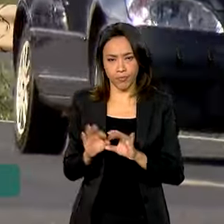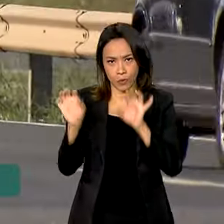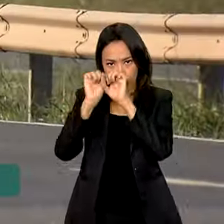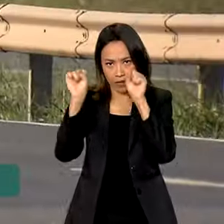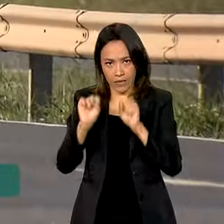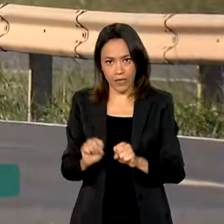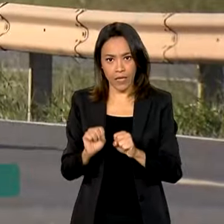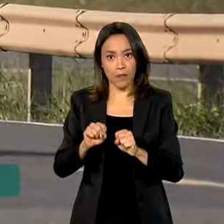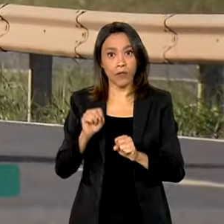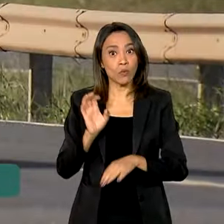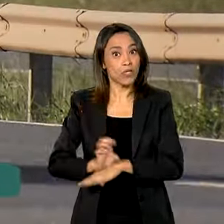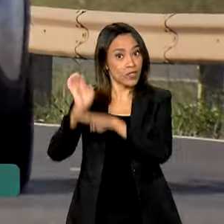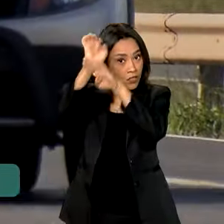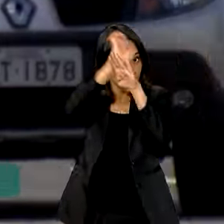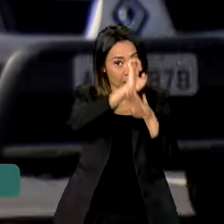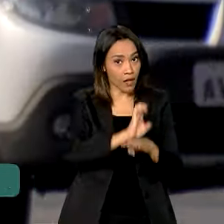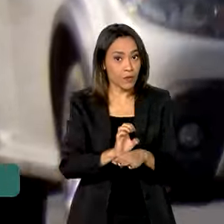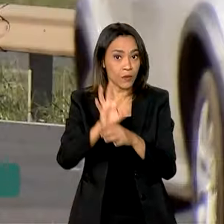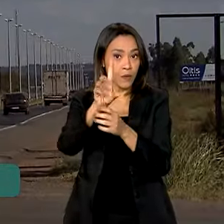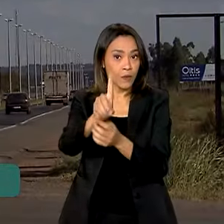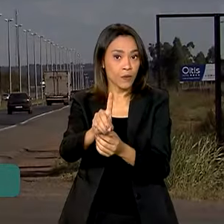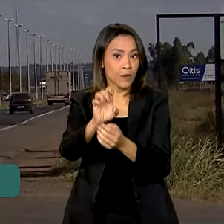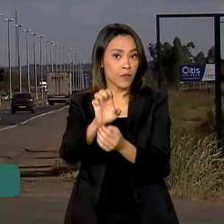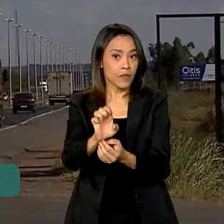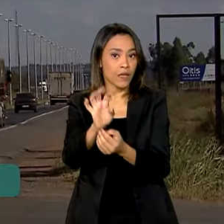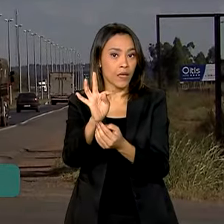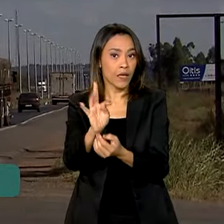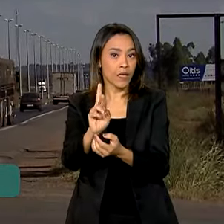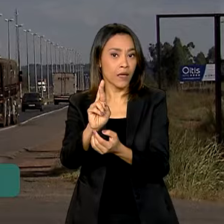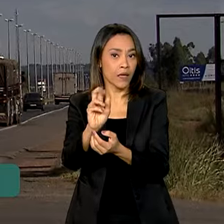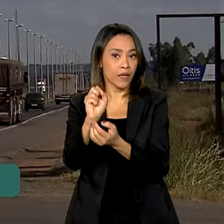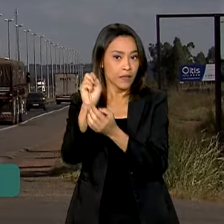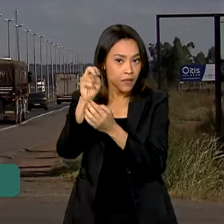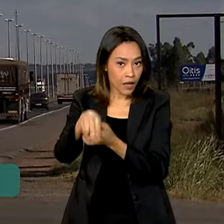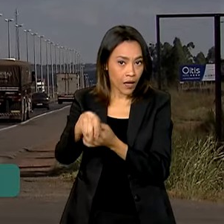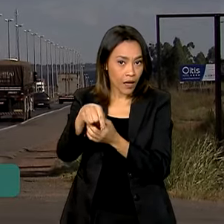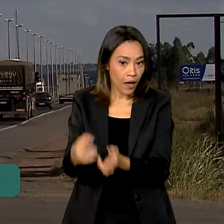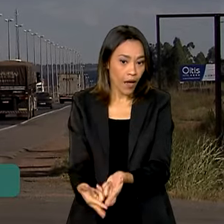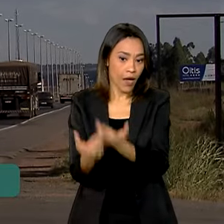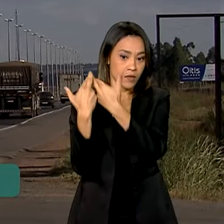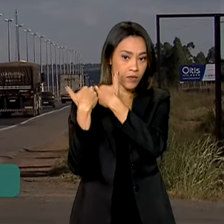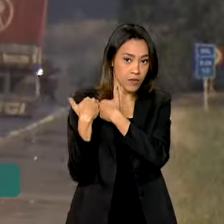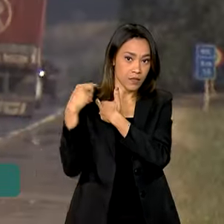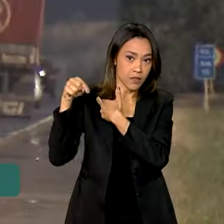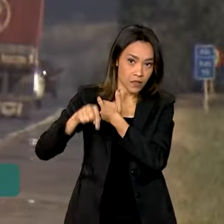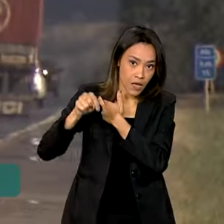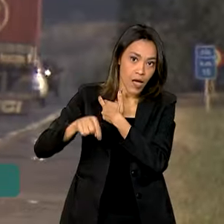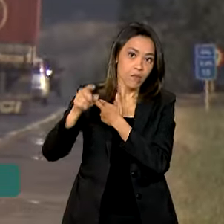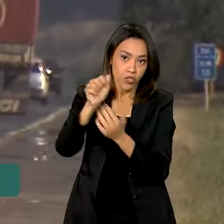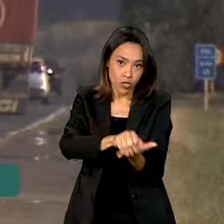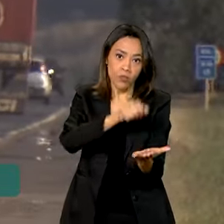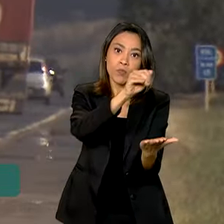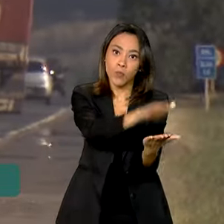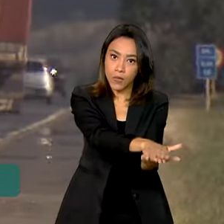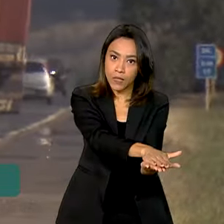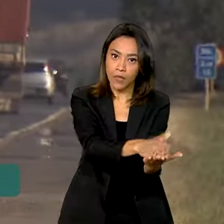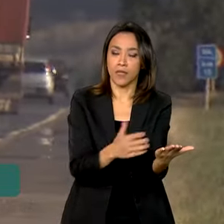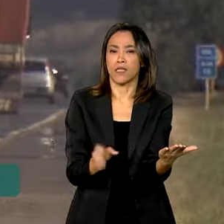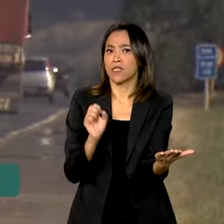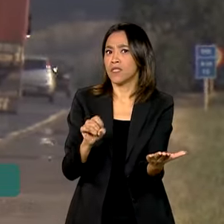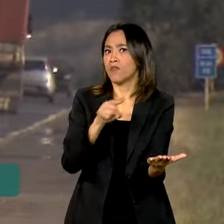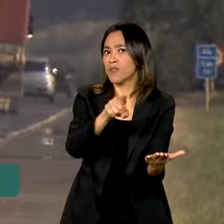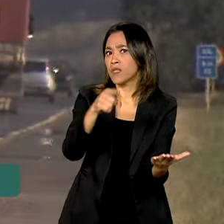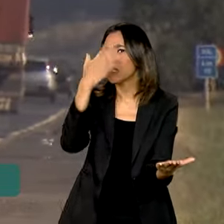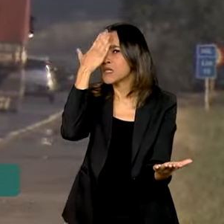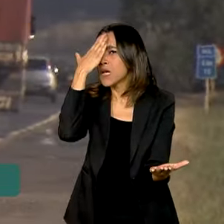DETRANS estaduais e do Distrito Federal. E eles são responsáveis por aplicar essas penalidades. E para saber se você